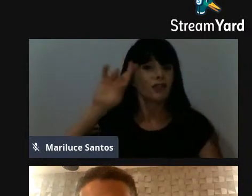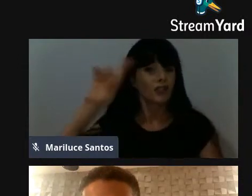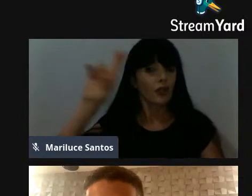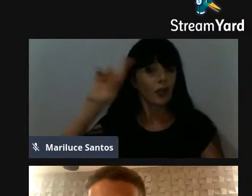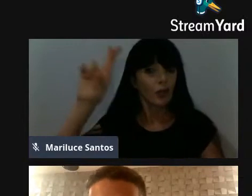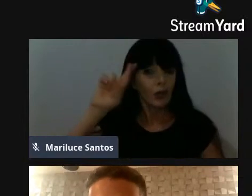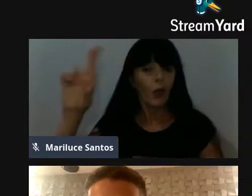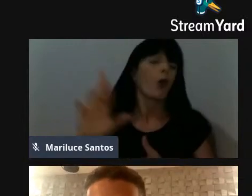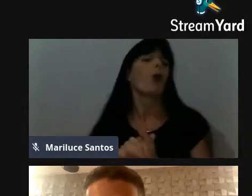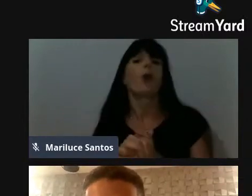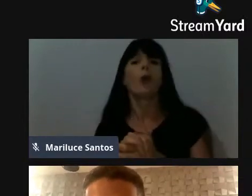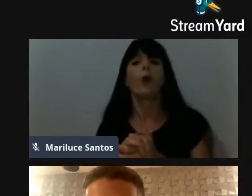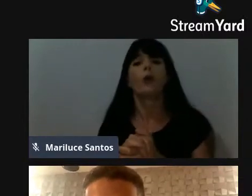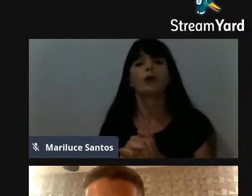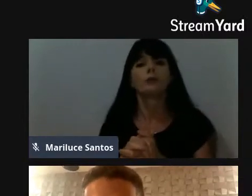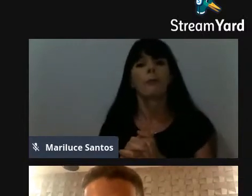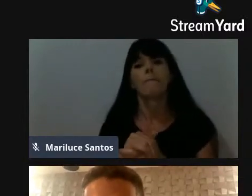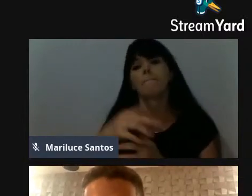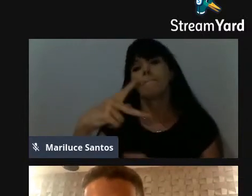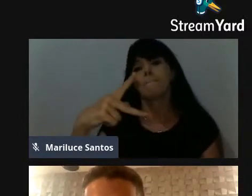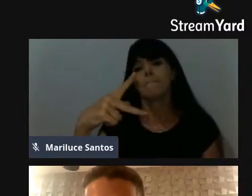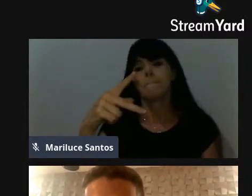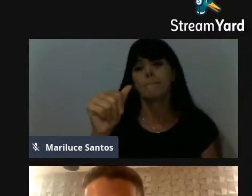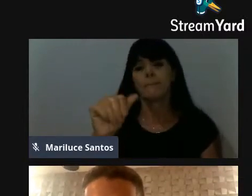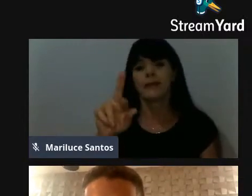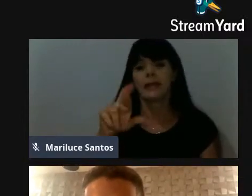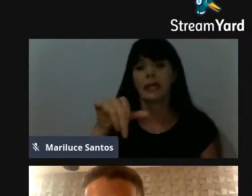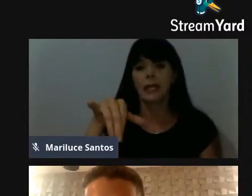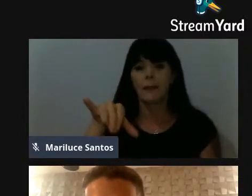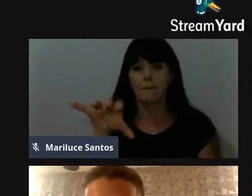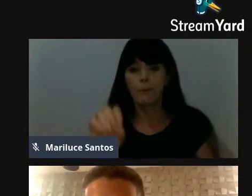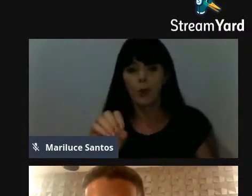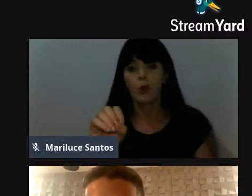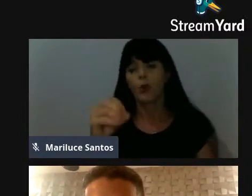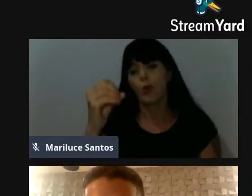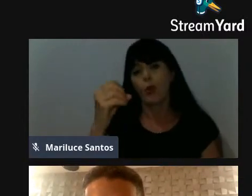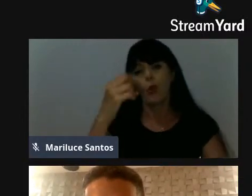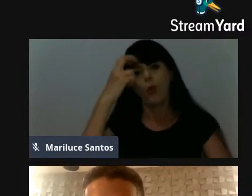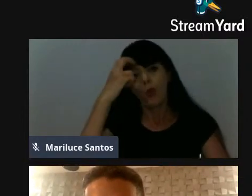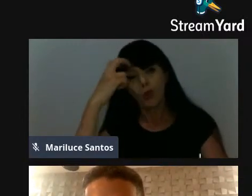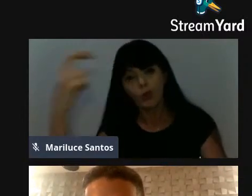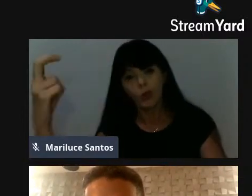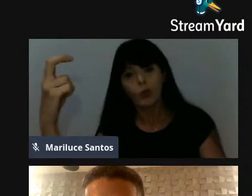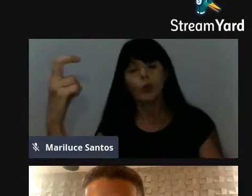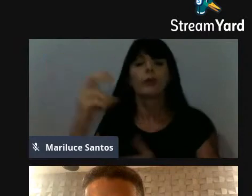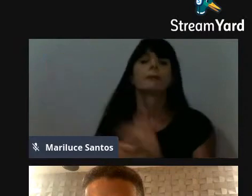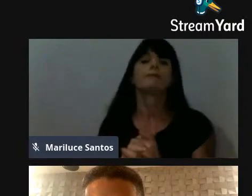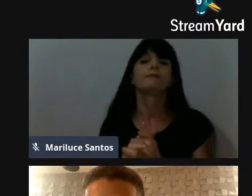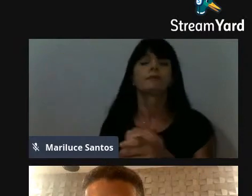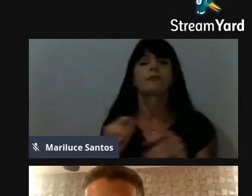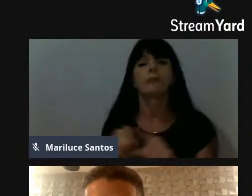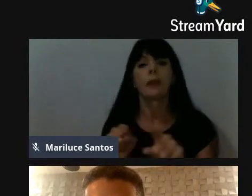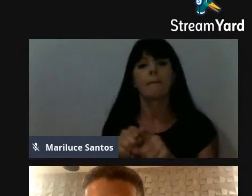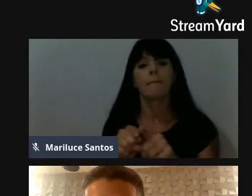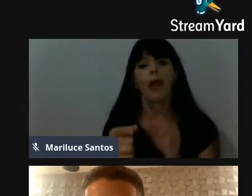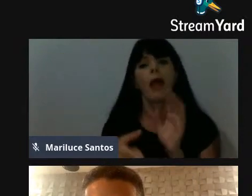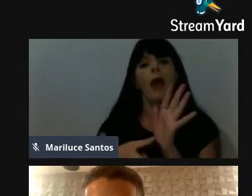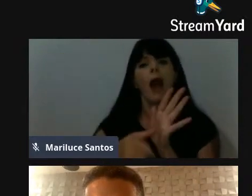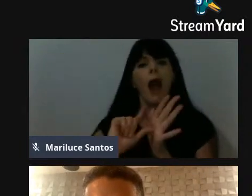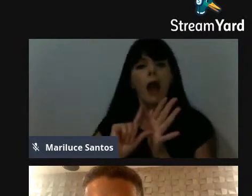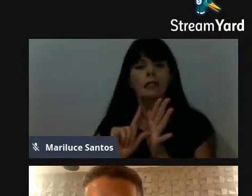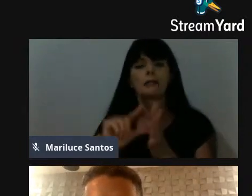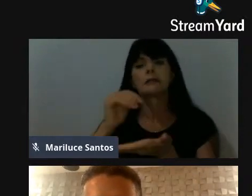onde eu fiquei dois anos e meio, desenvolvendo um trabalho aí, ao lado do secretário, à época, o Elton Daniel Cruz, desenvolvemos um trabalho